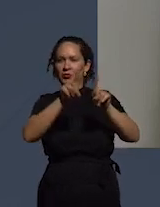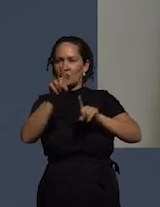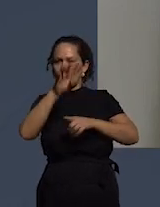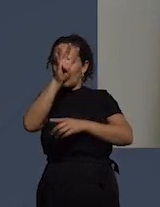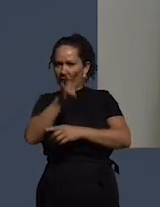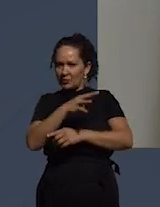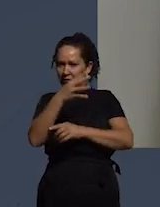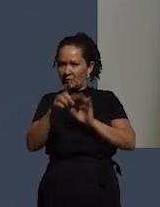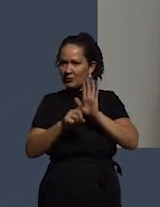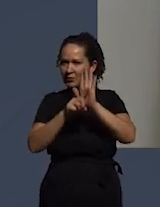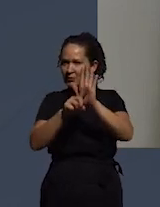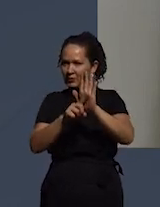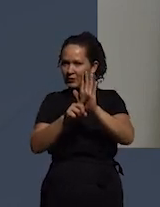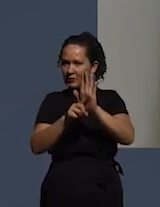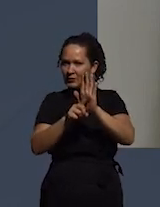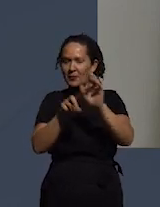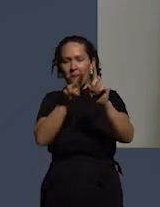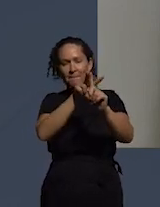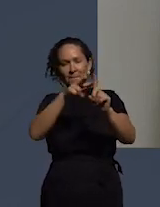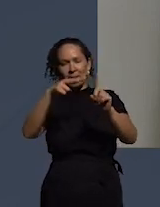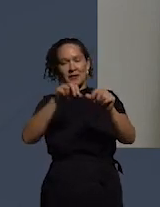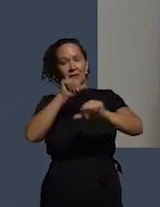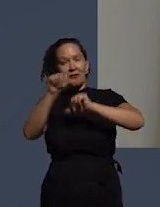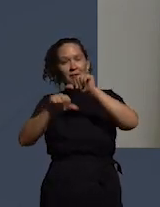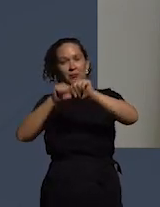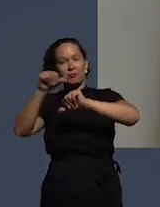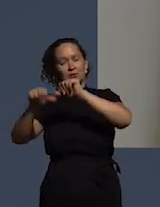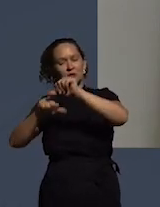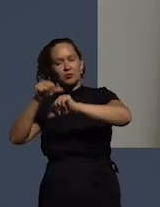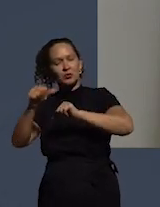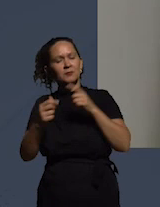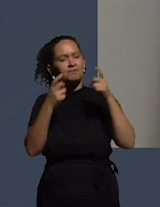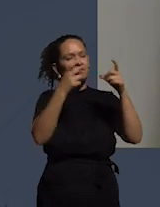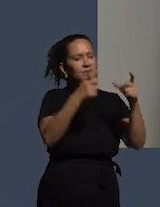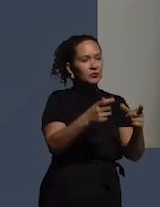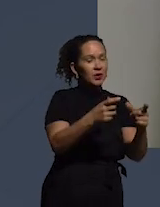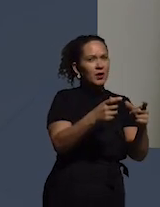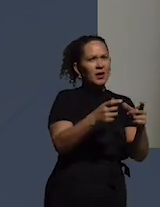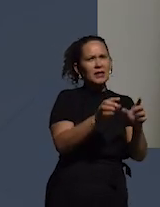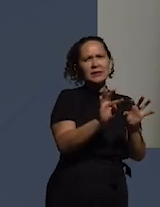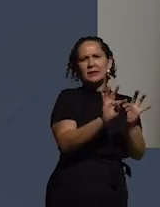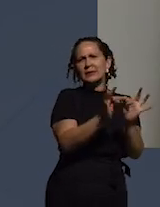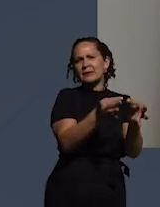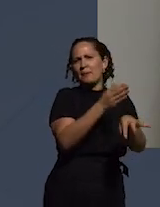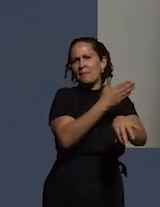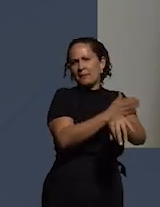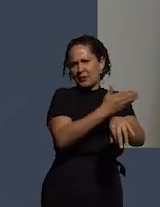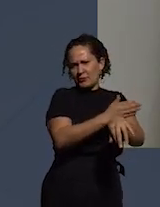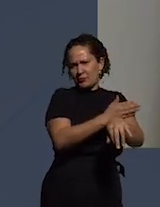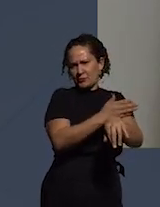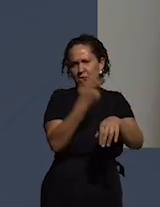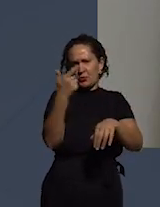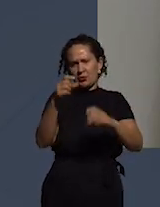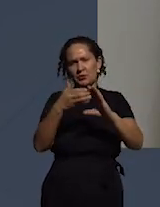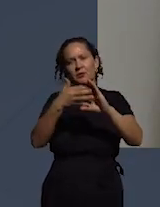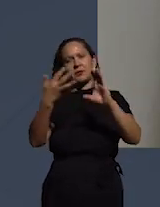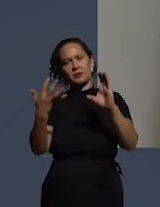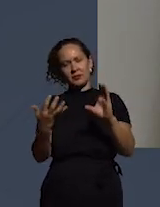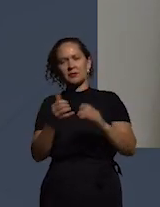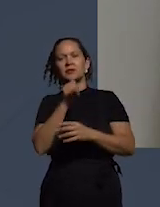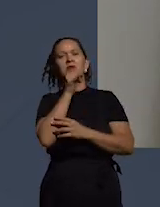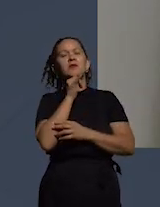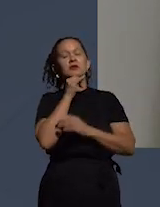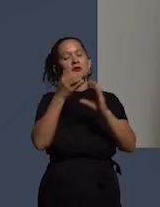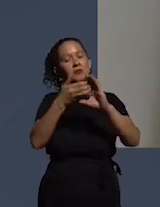dessa percepção e ir para um aspecto mais prático outro aspecto o que seria um exemplo de